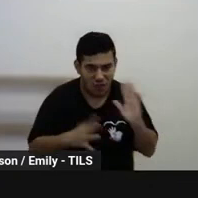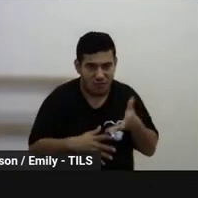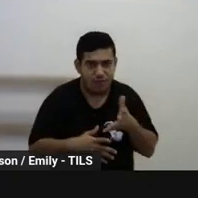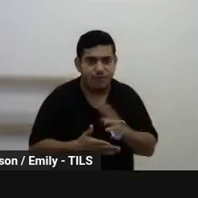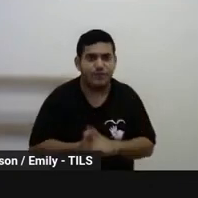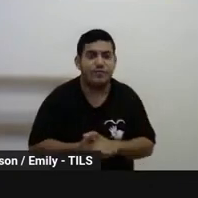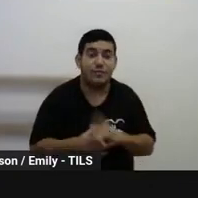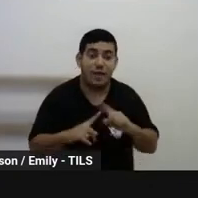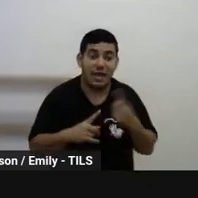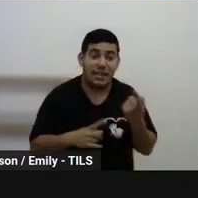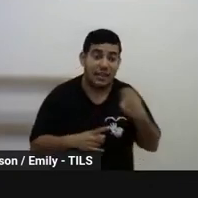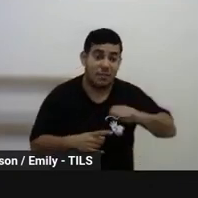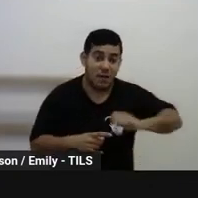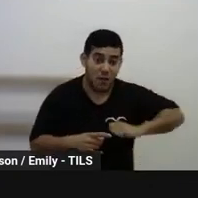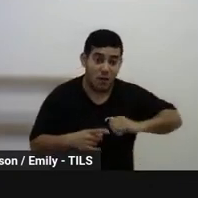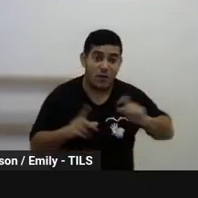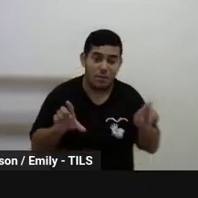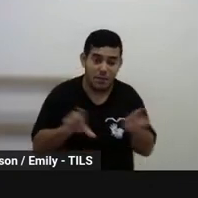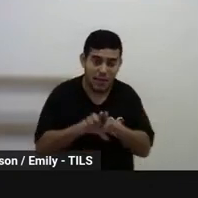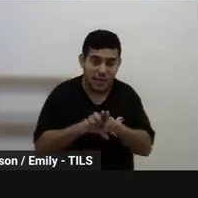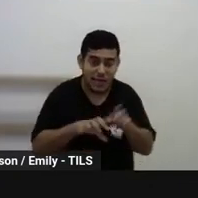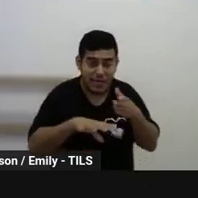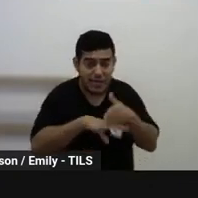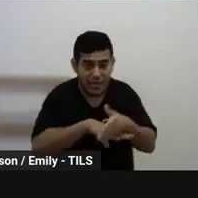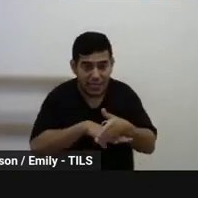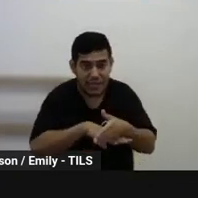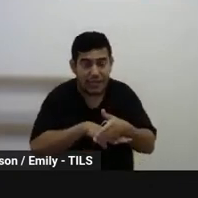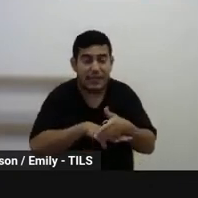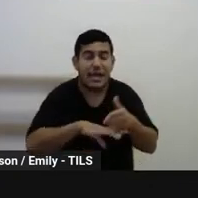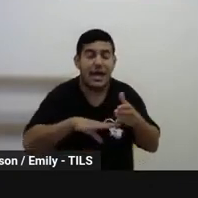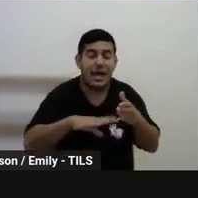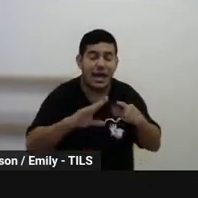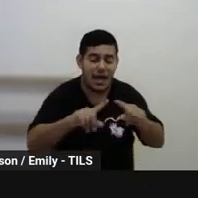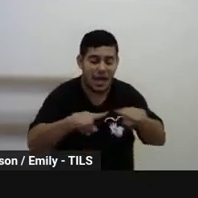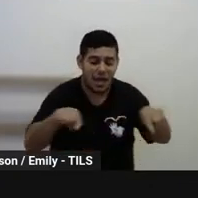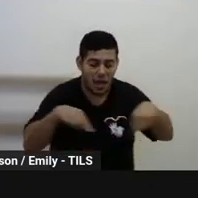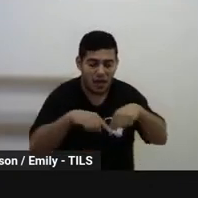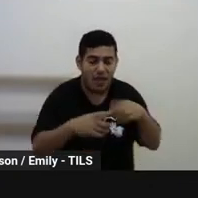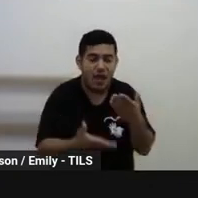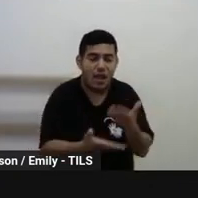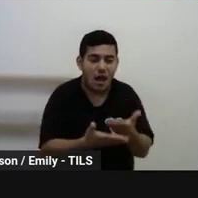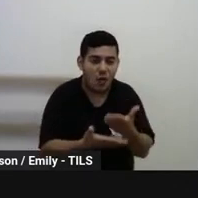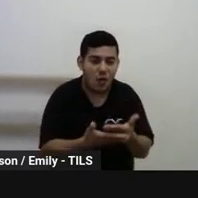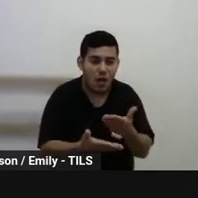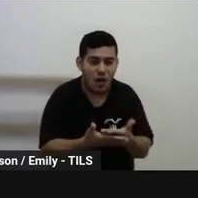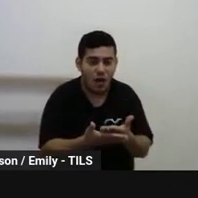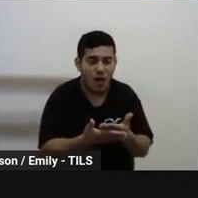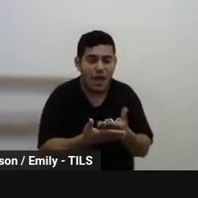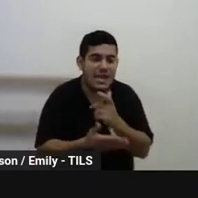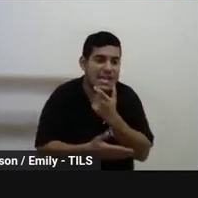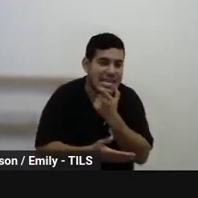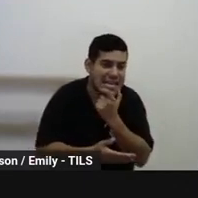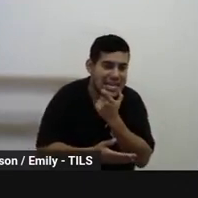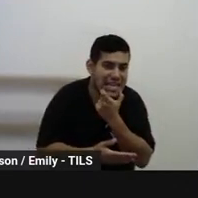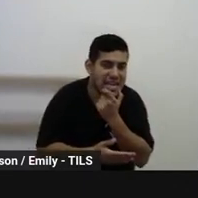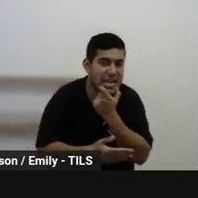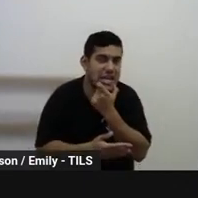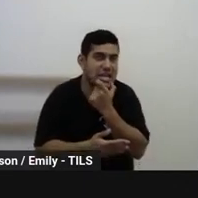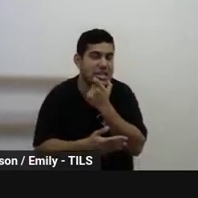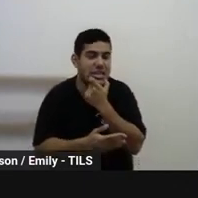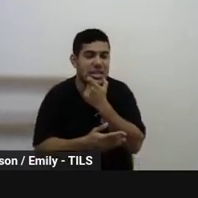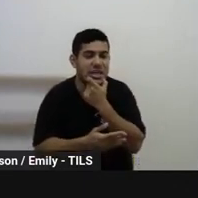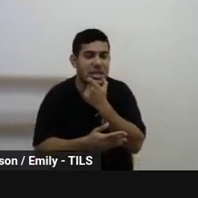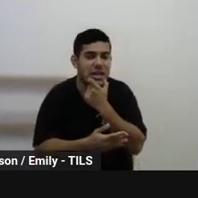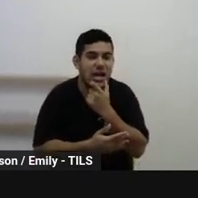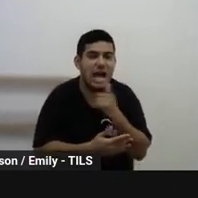é, sempre que entra na aula ou quando sai, cumprimenta os nossos estudantes em inglês, né? E que